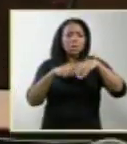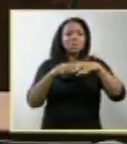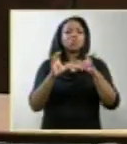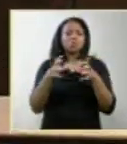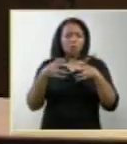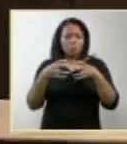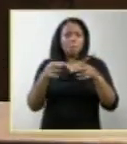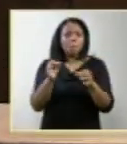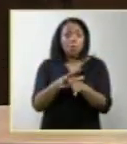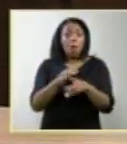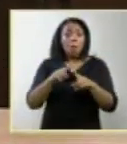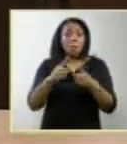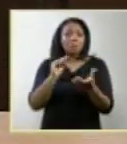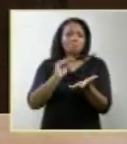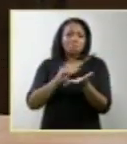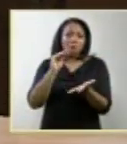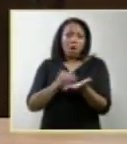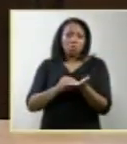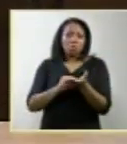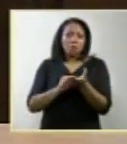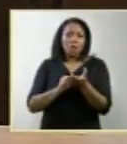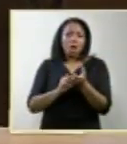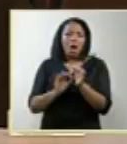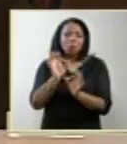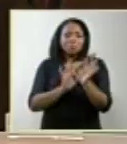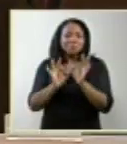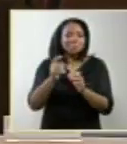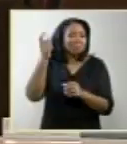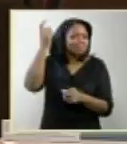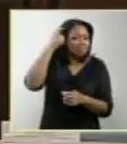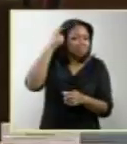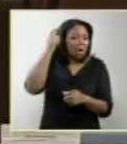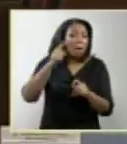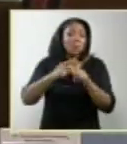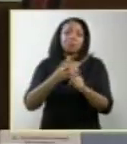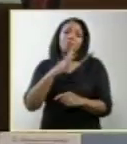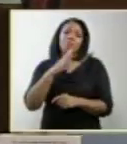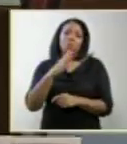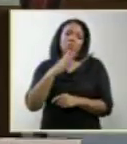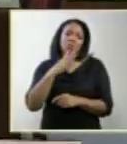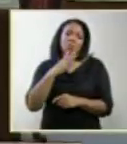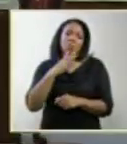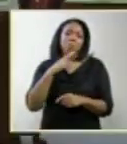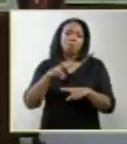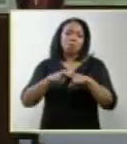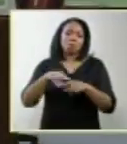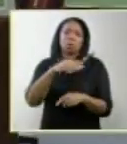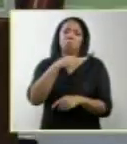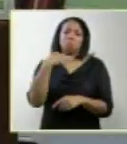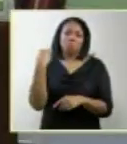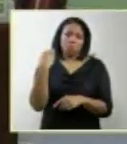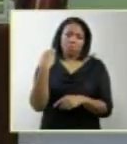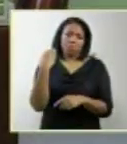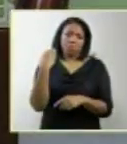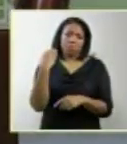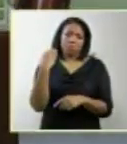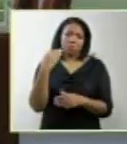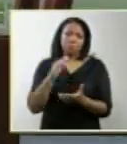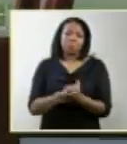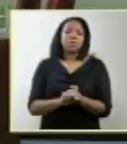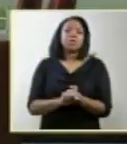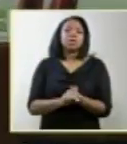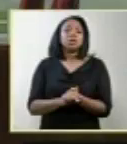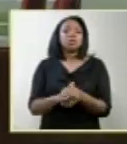formado, mas acabou a atividade cerebral. Nós reconhecemos isso como um falecimento, nós consideramos o